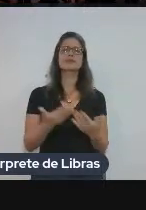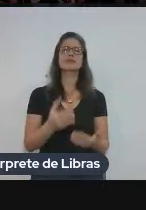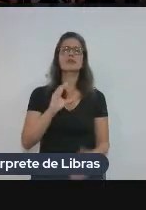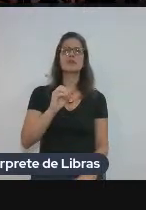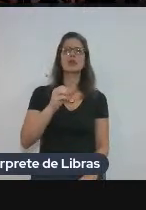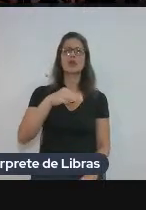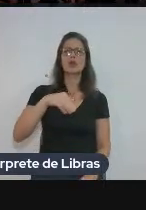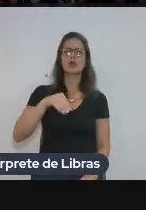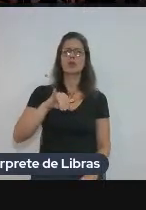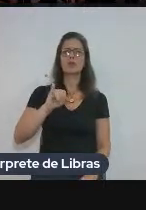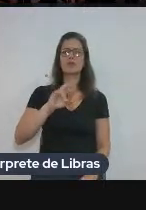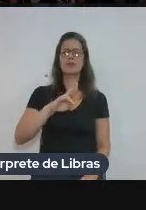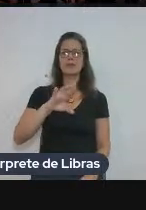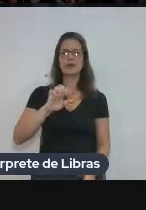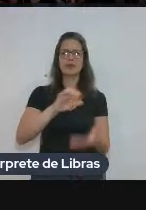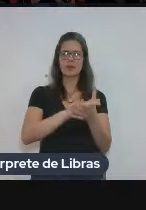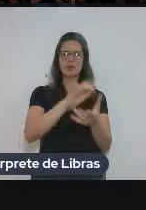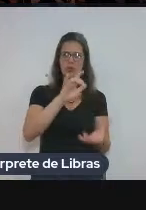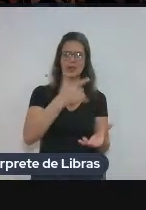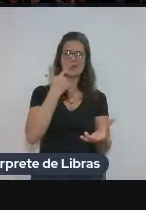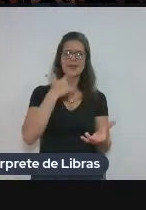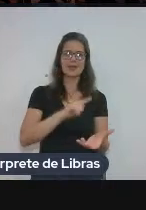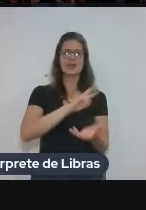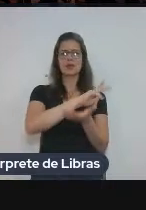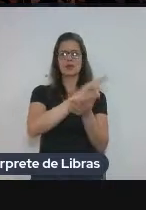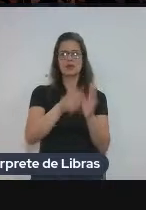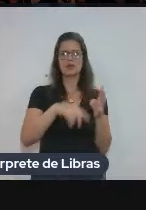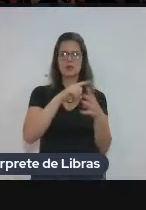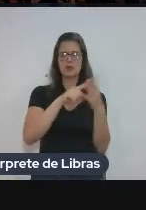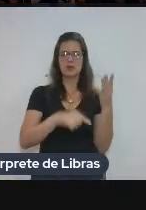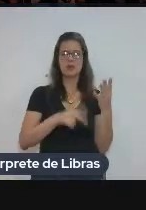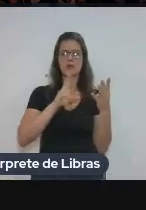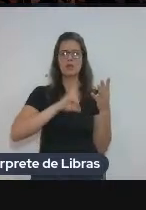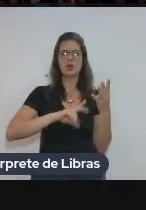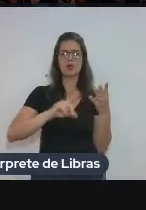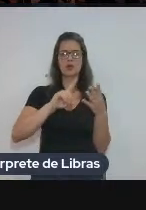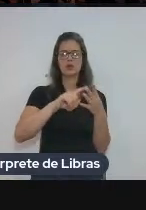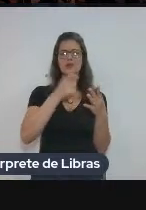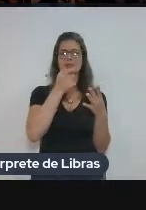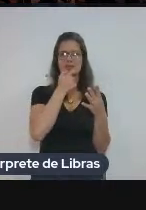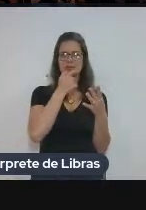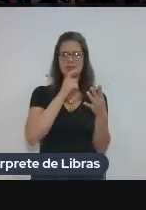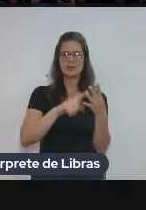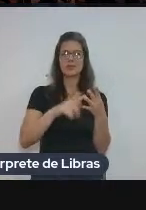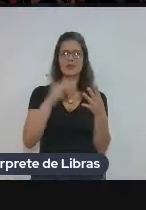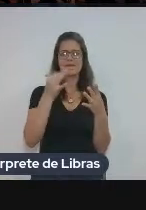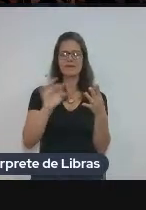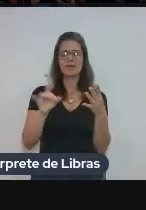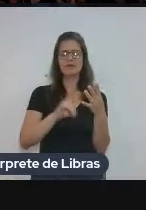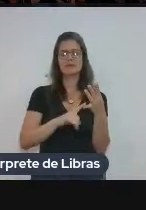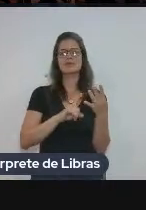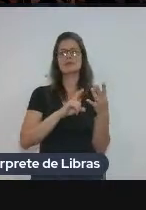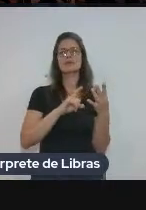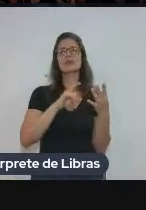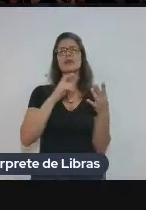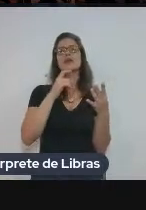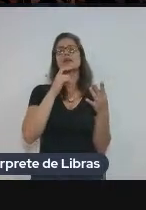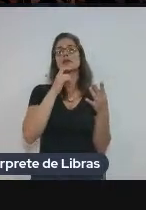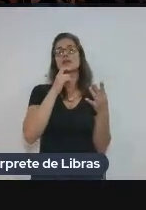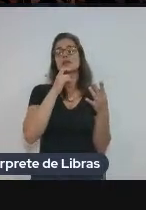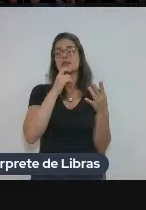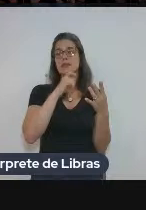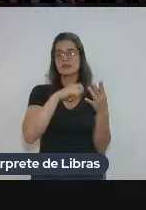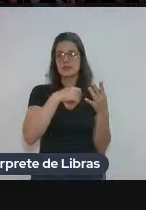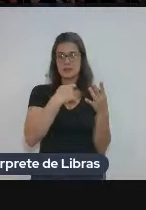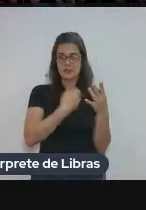pesquisa, ele é um corpus multilingüe em quatro línguas, em português, inglês, francês e espanhol. Ele é um corpus